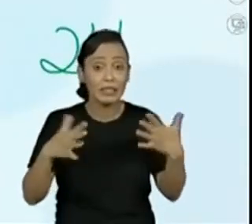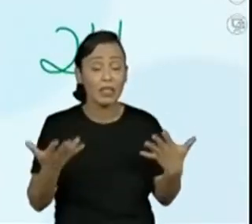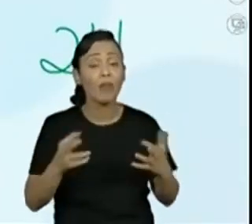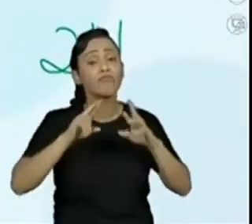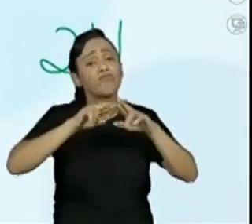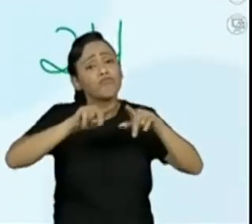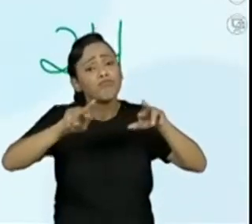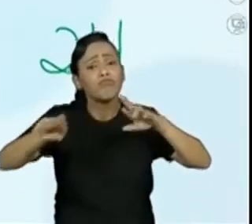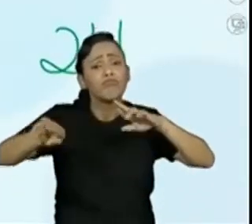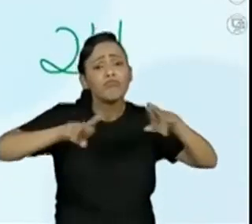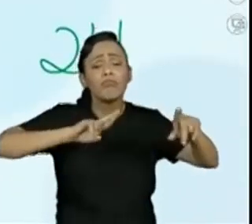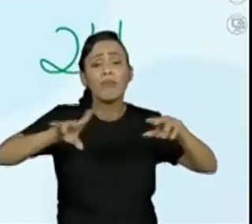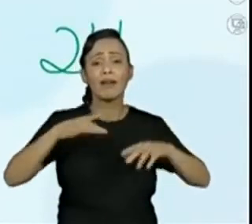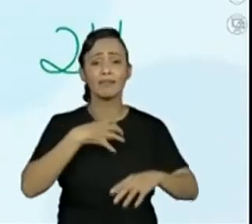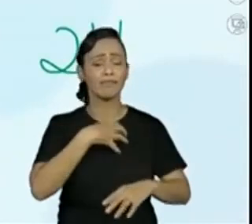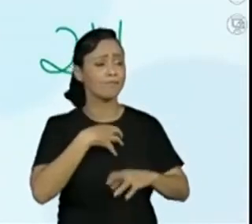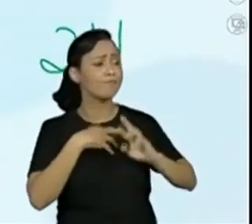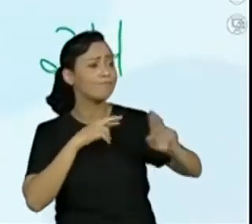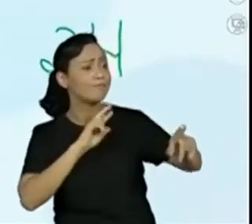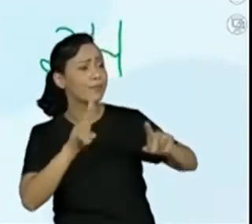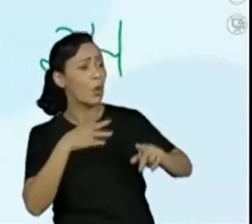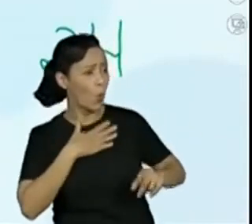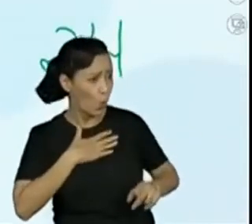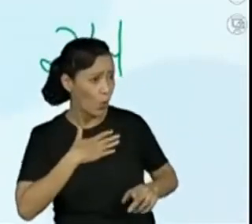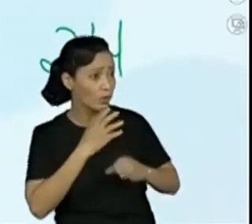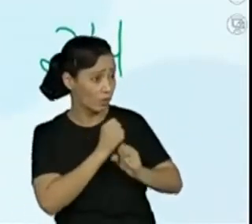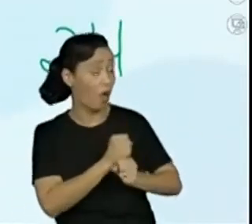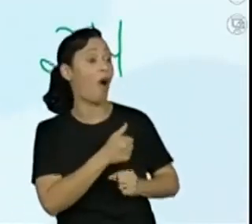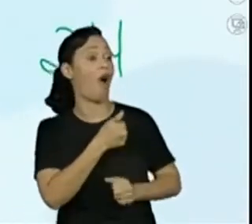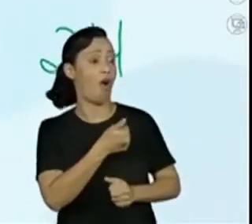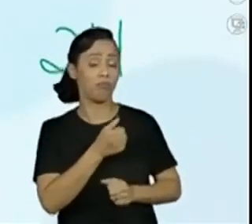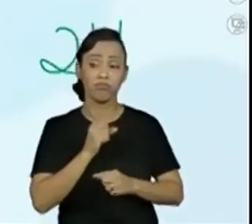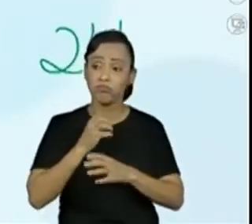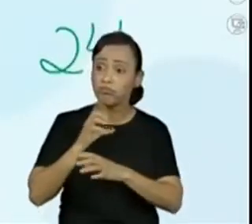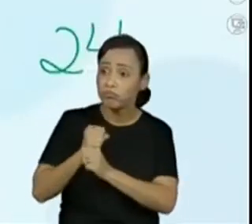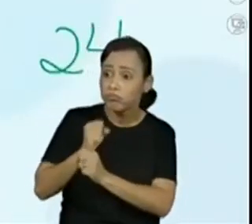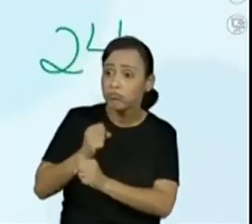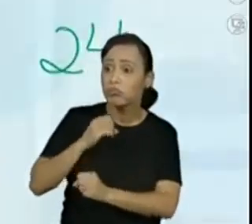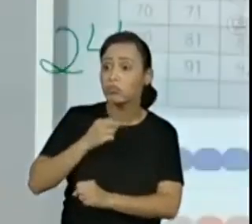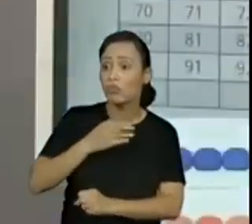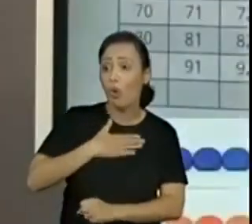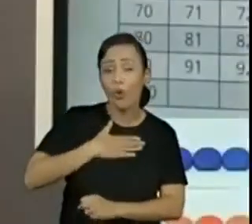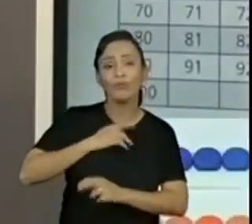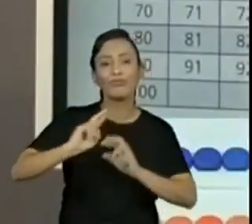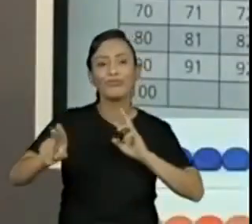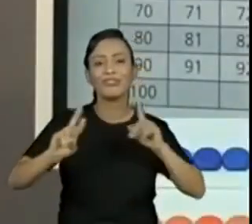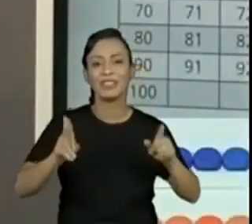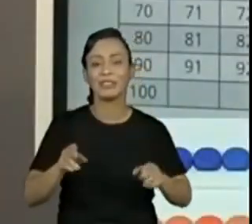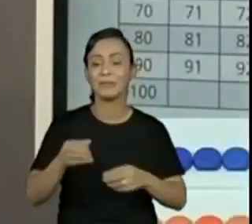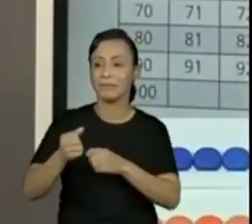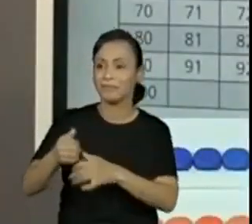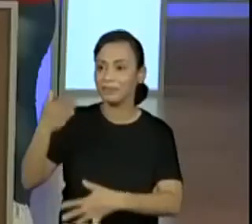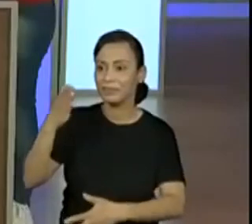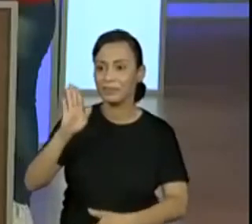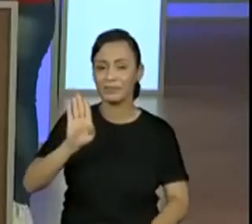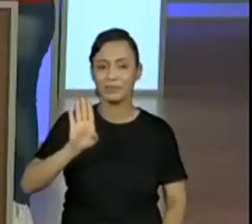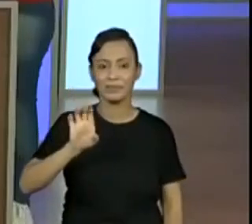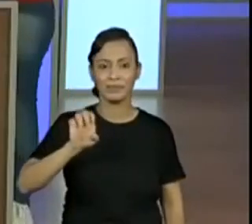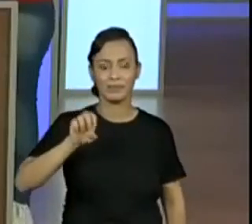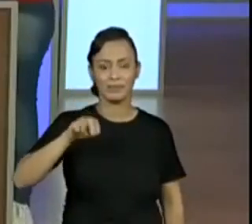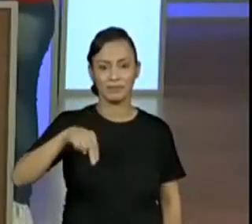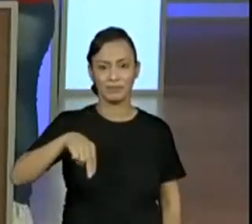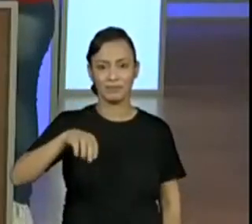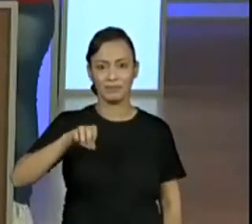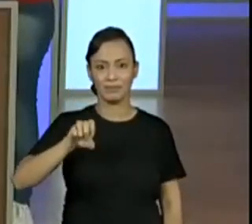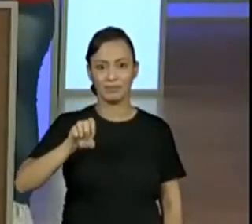use várias, não é verdade, criançada? Usem todas que forem possíveis. Ó, professora Benedita, a gente já havia passado,